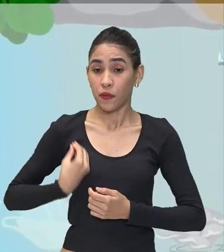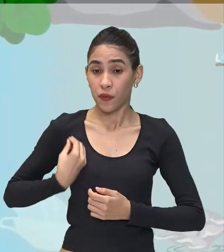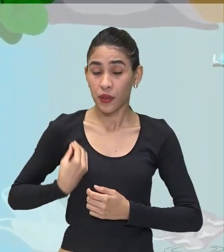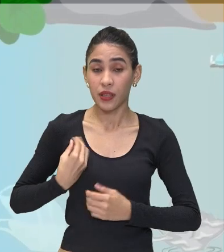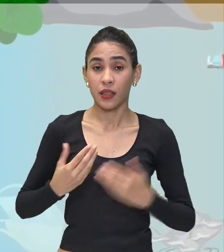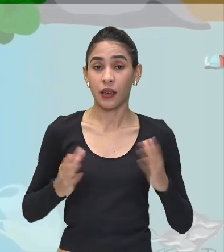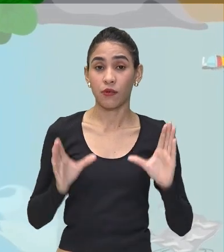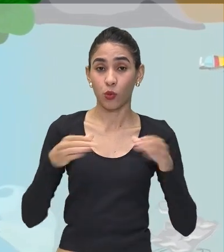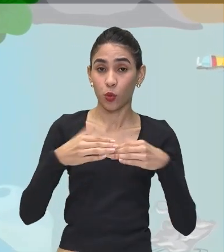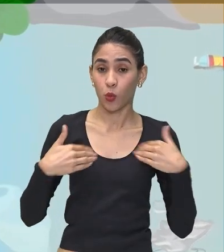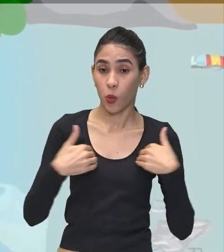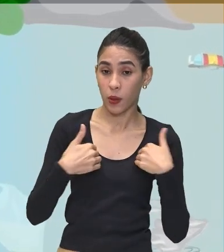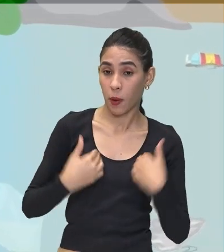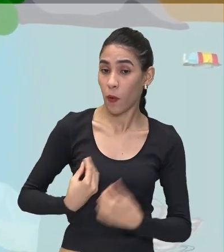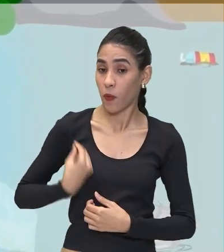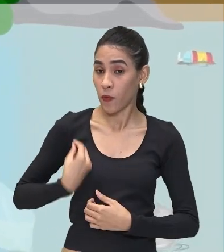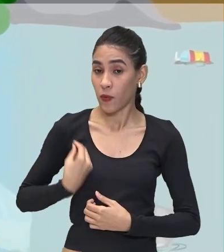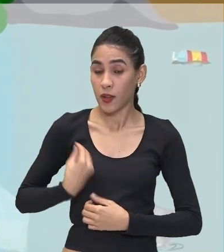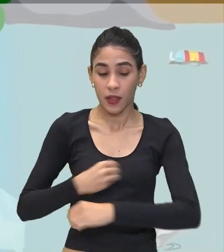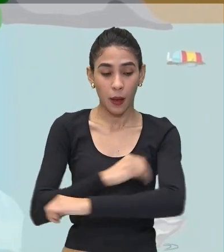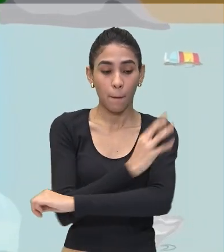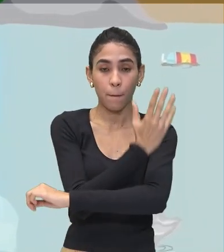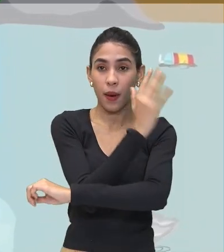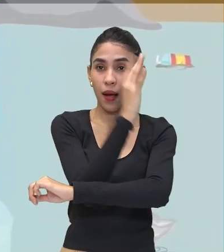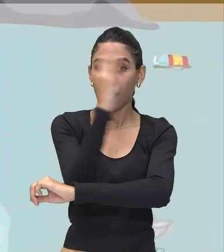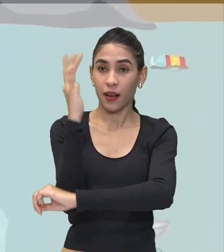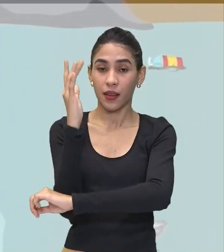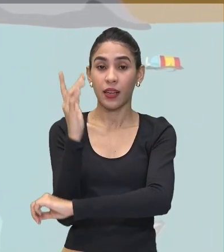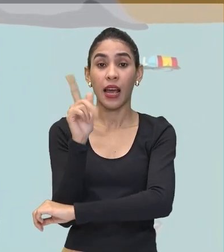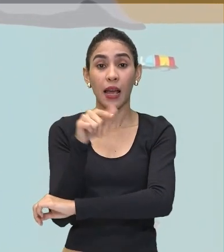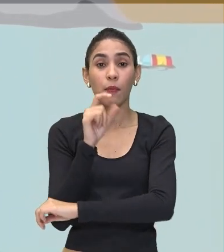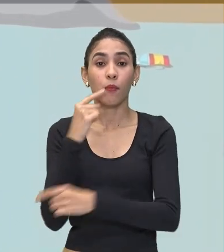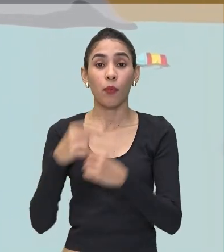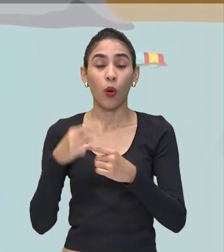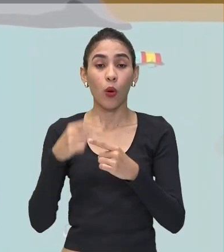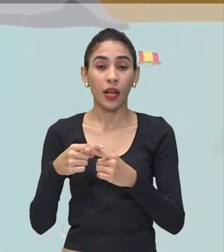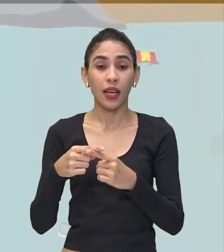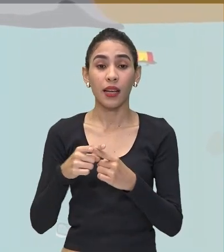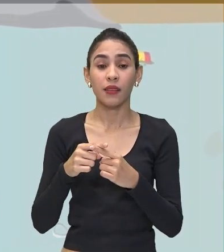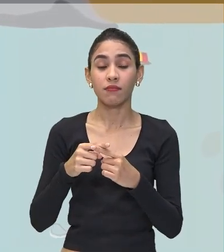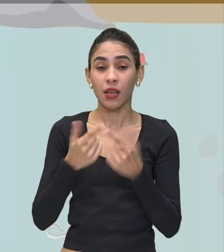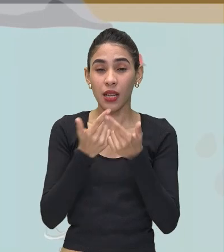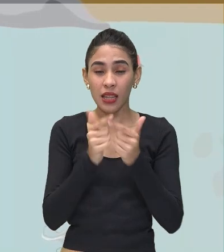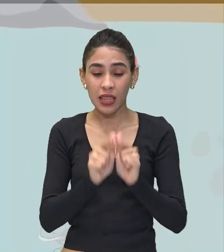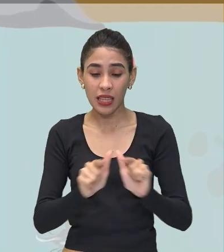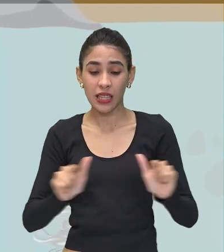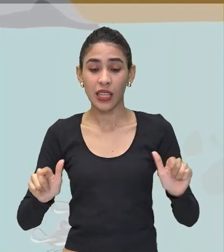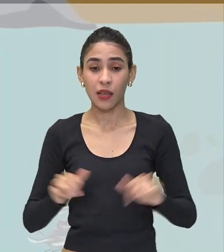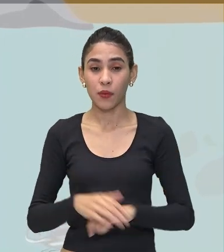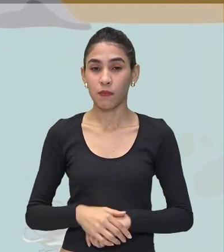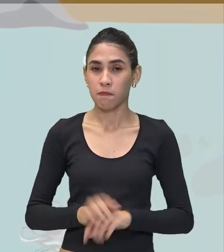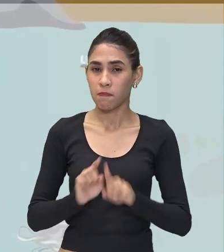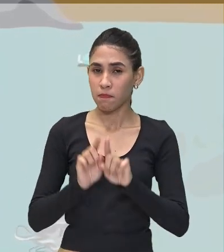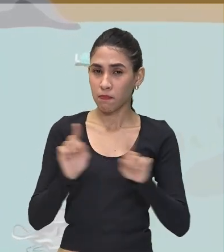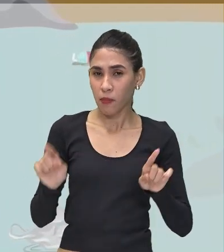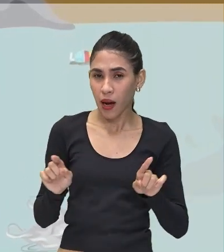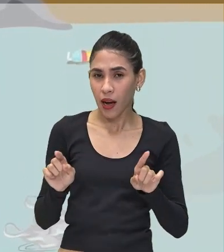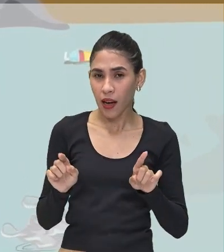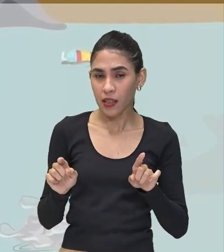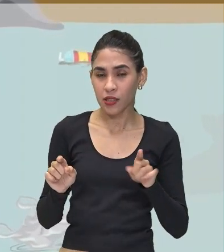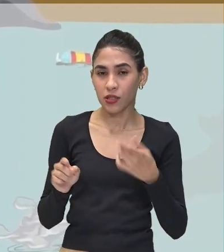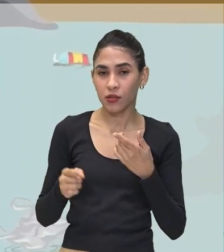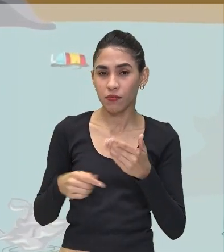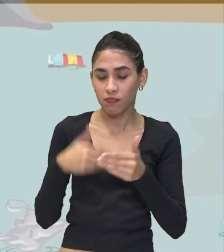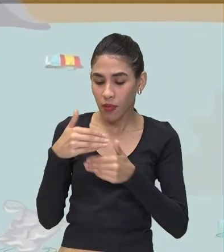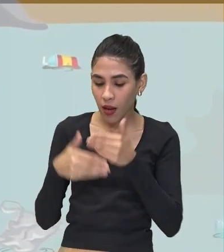animal Está relacionada Com um ambiente Que está saudável Só que quando A gente começa A chegar Num